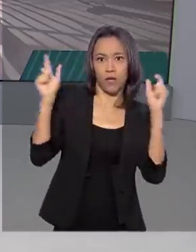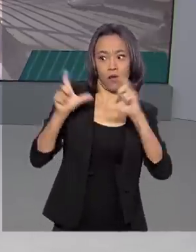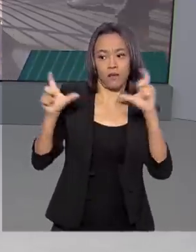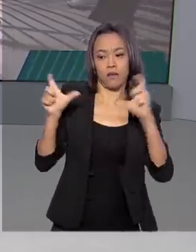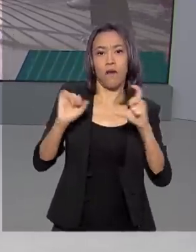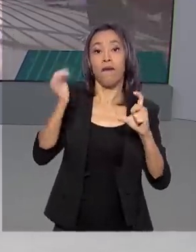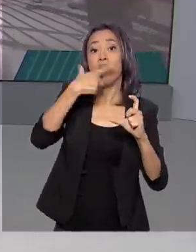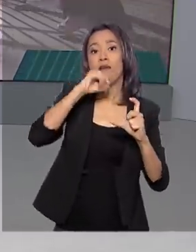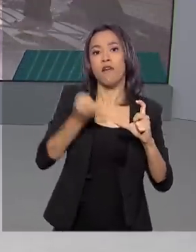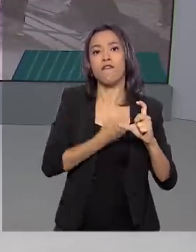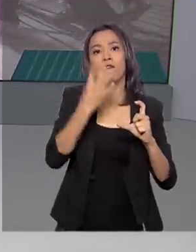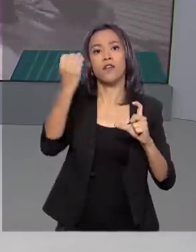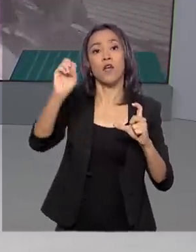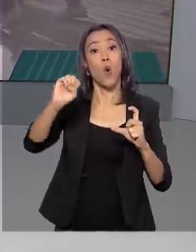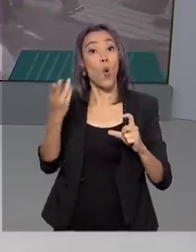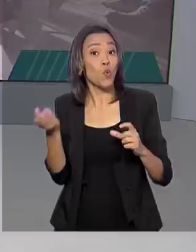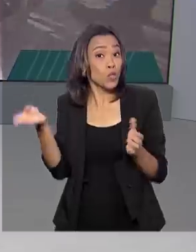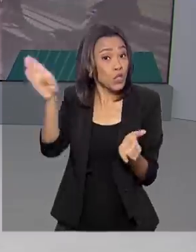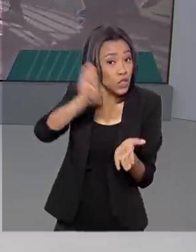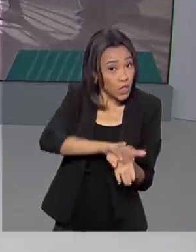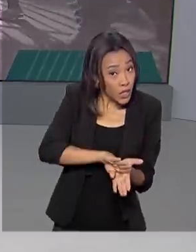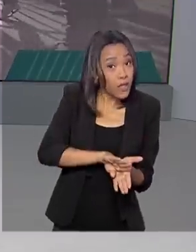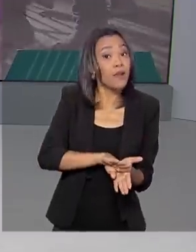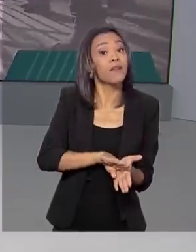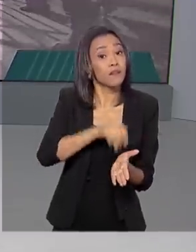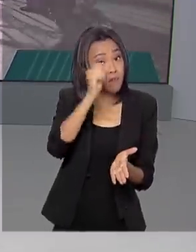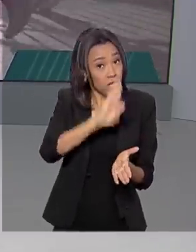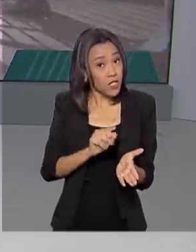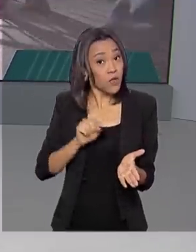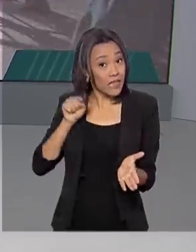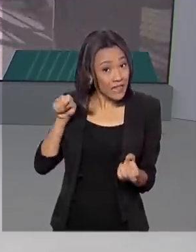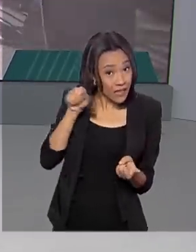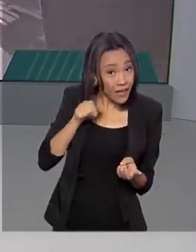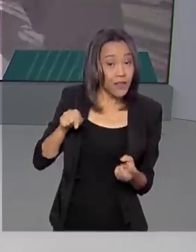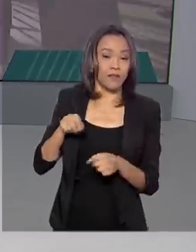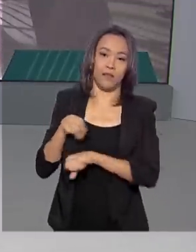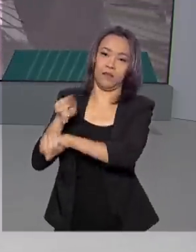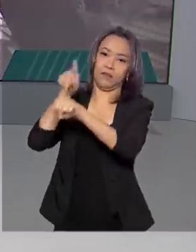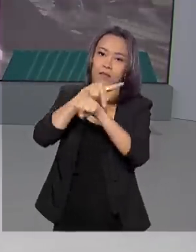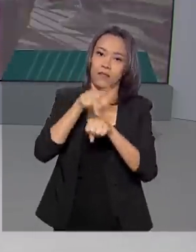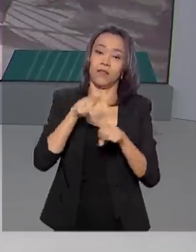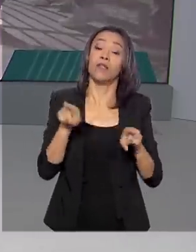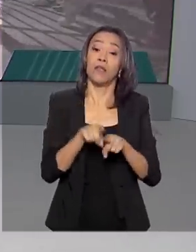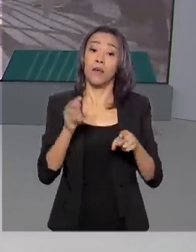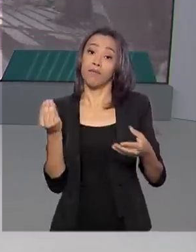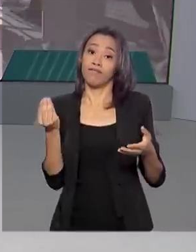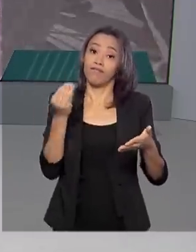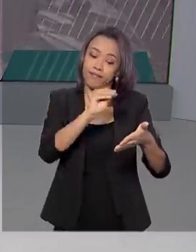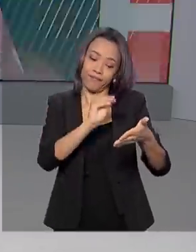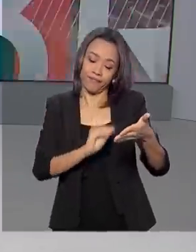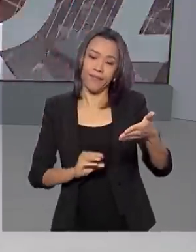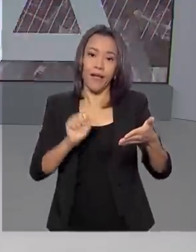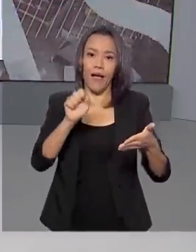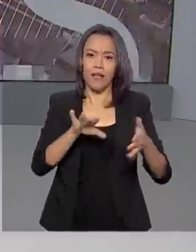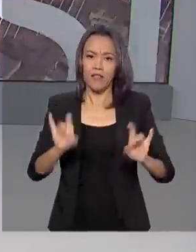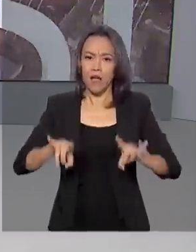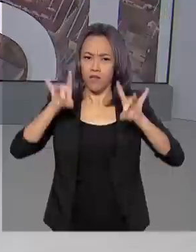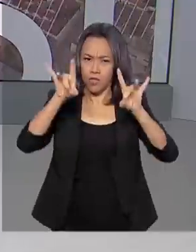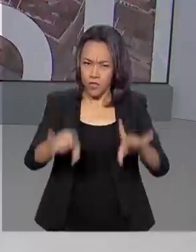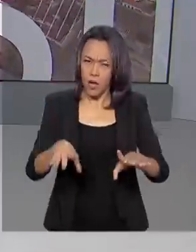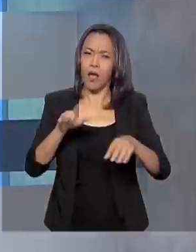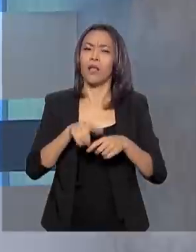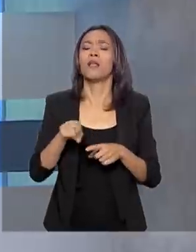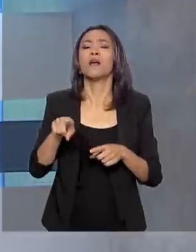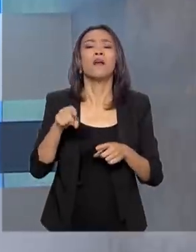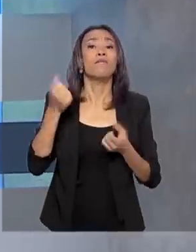viajar ou que chegam ao Brasil vindas desses países. Na Ásia, também entraram na lista Austrália, Filipinas e